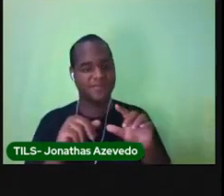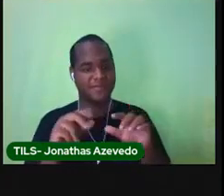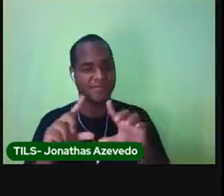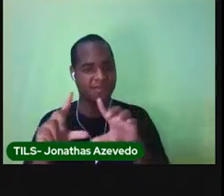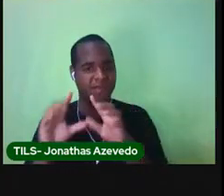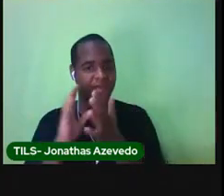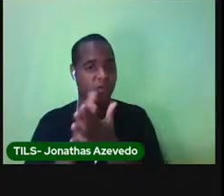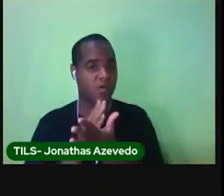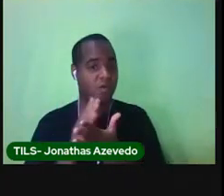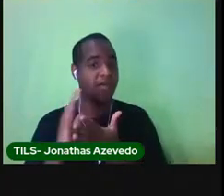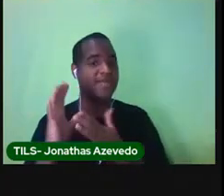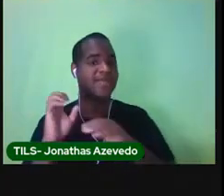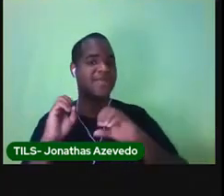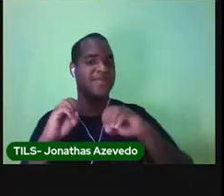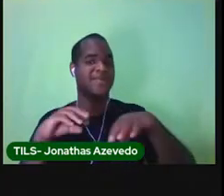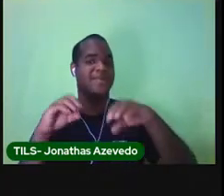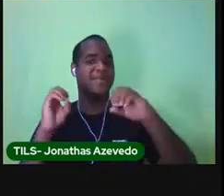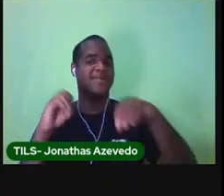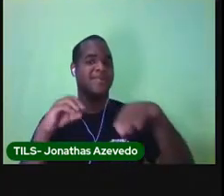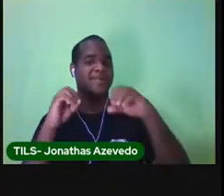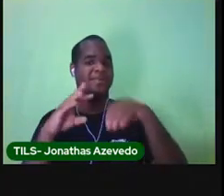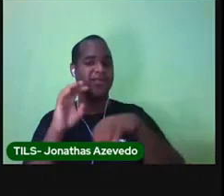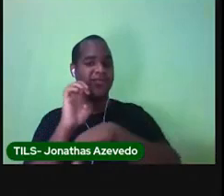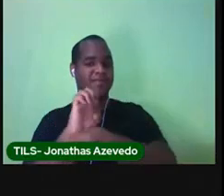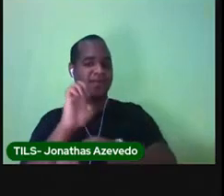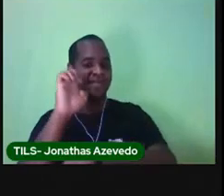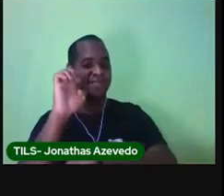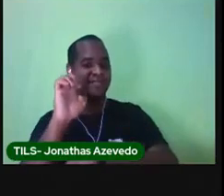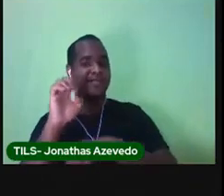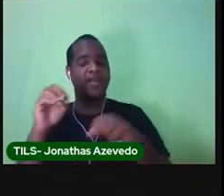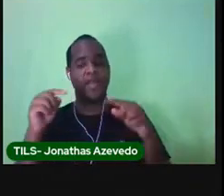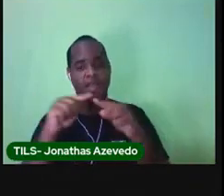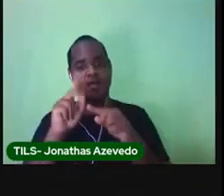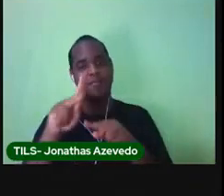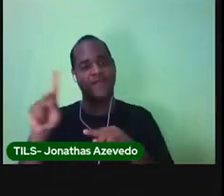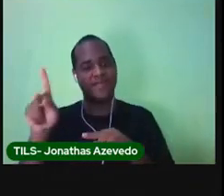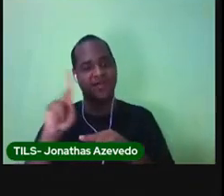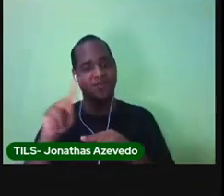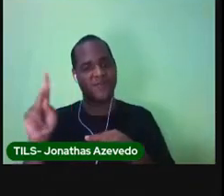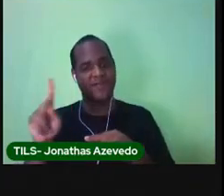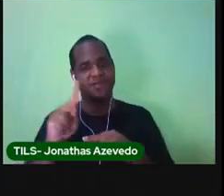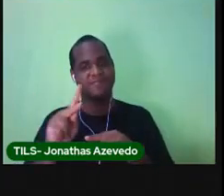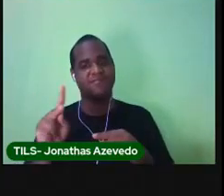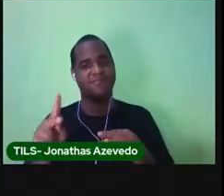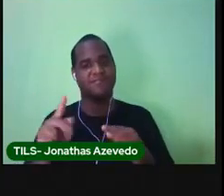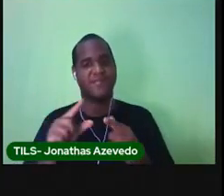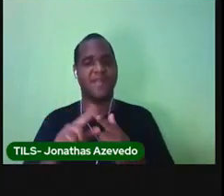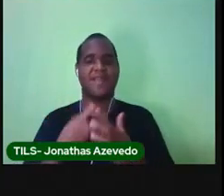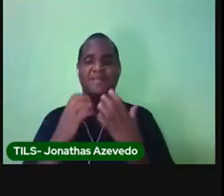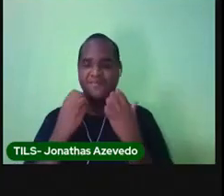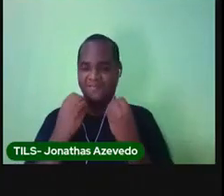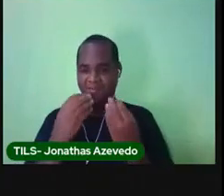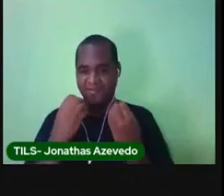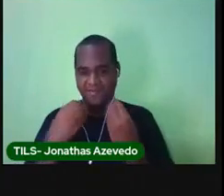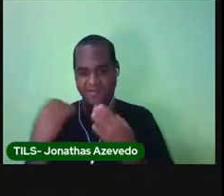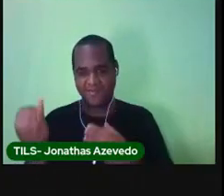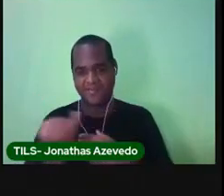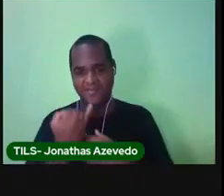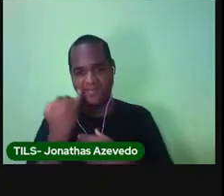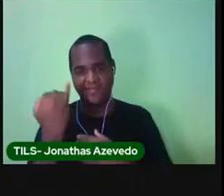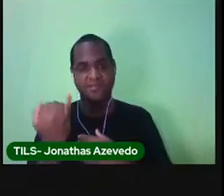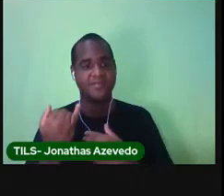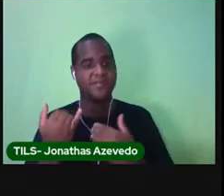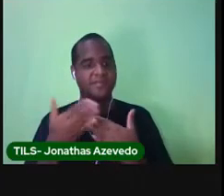Comecei a lecionar no estado. E é uma professora. Olha que interessante. E aí